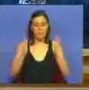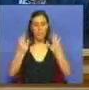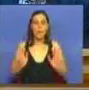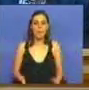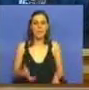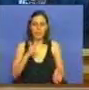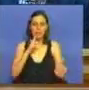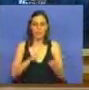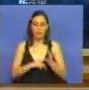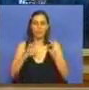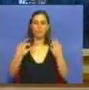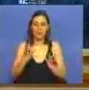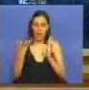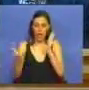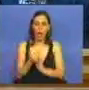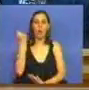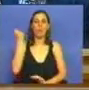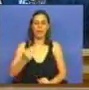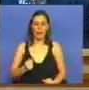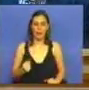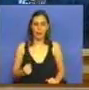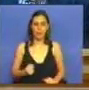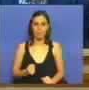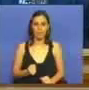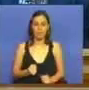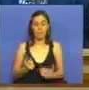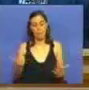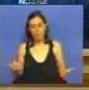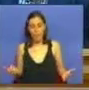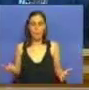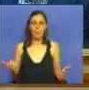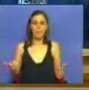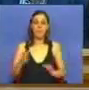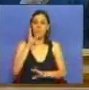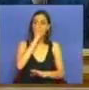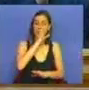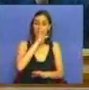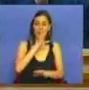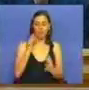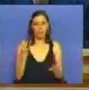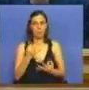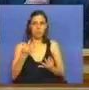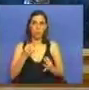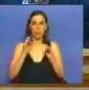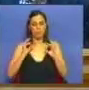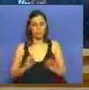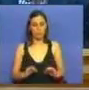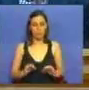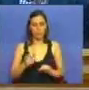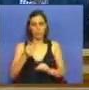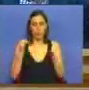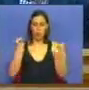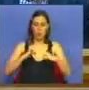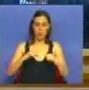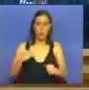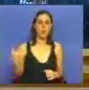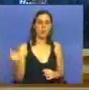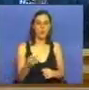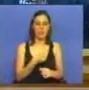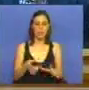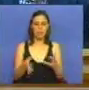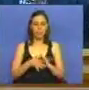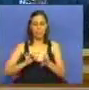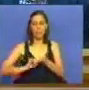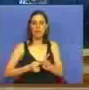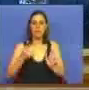preciso, de facto, recuperar. Bom, se dermos como adquirido o consenso em torno da